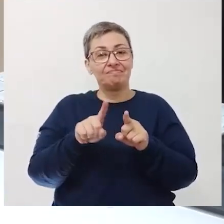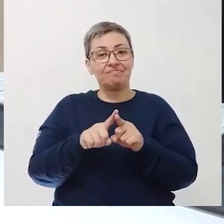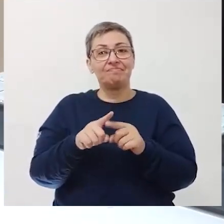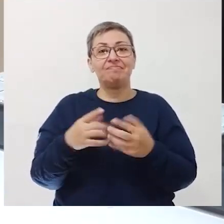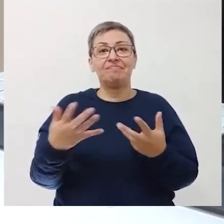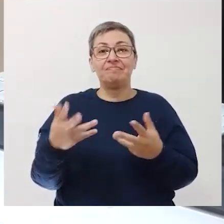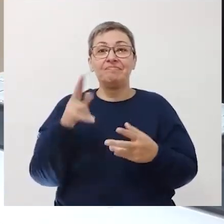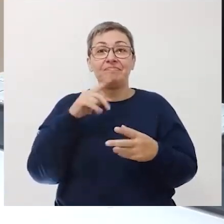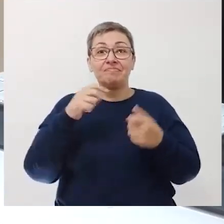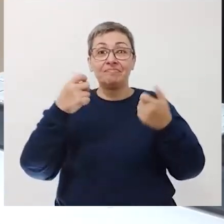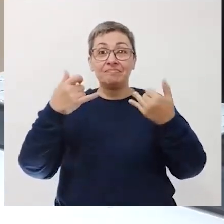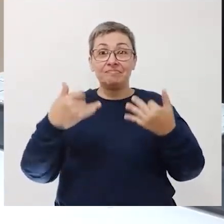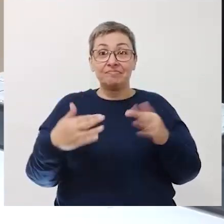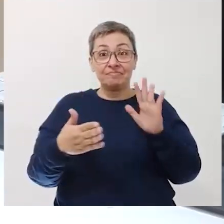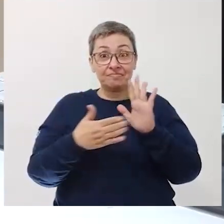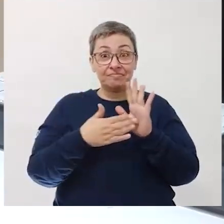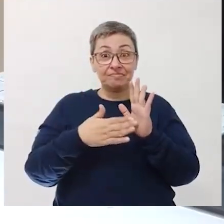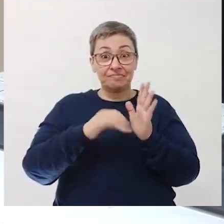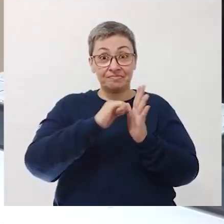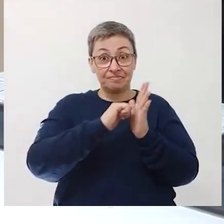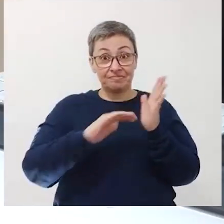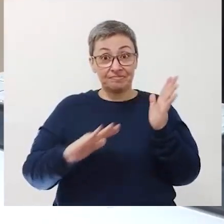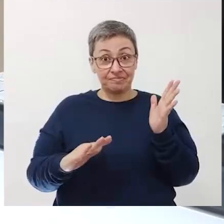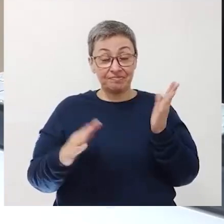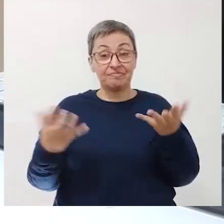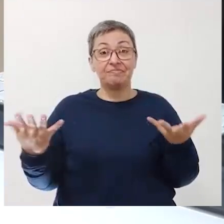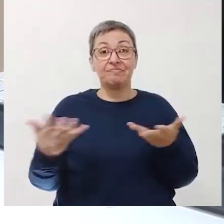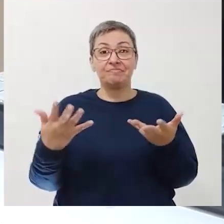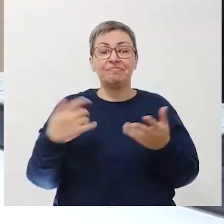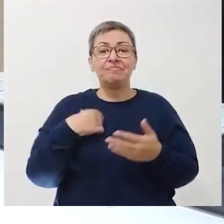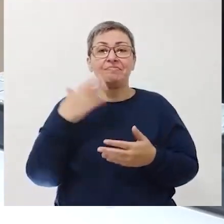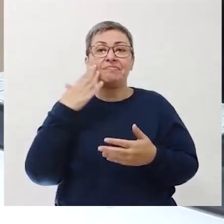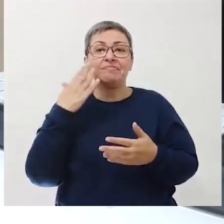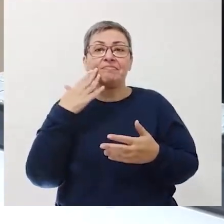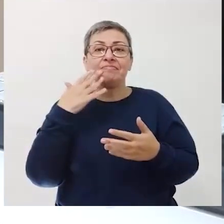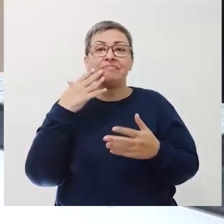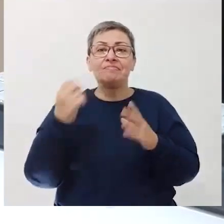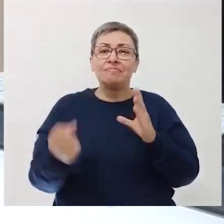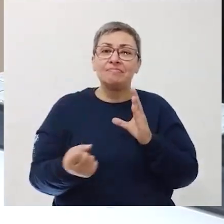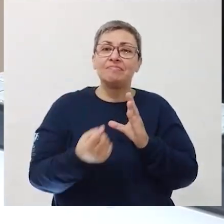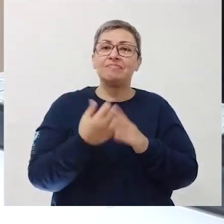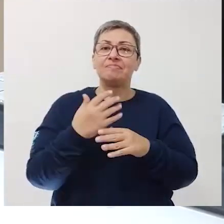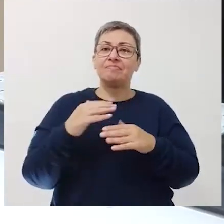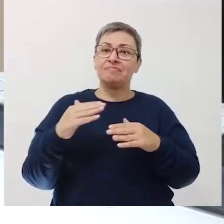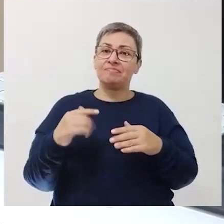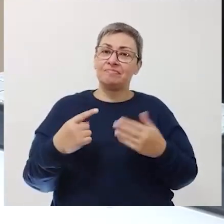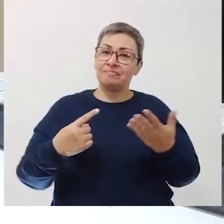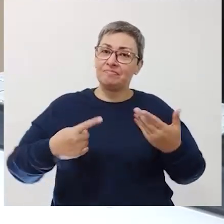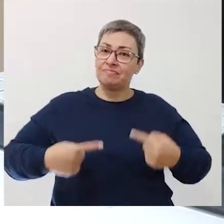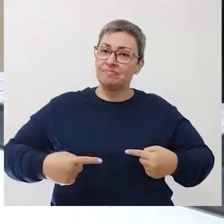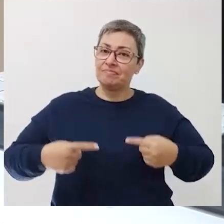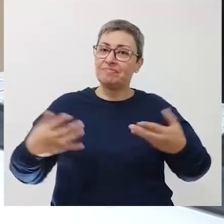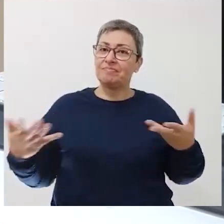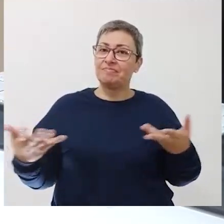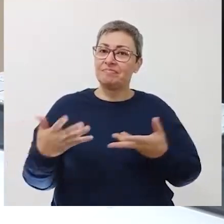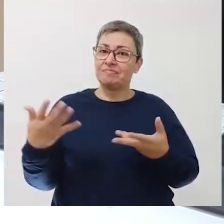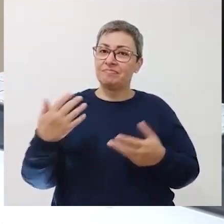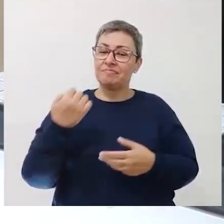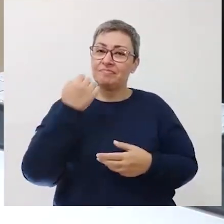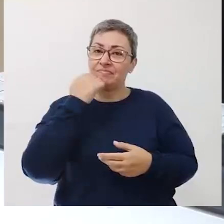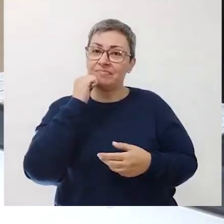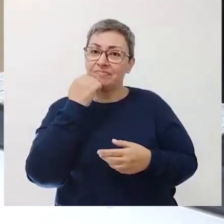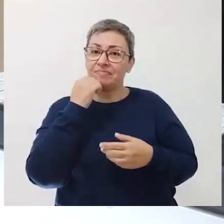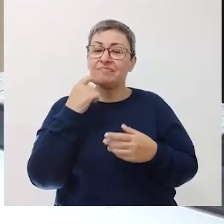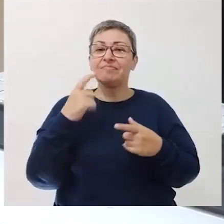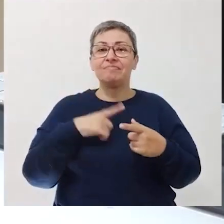lá também, né. Vamos falar sobre a proposta de atividade, né, saber sobre a origem, os desafios atuais